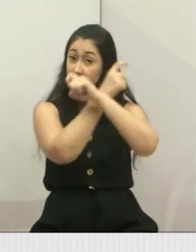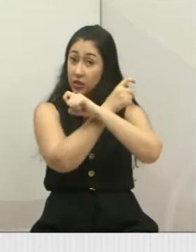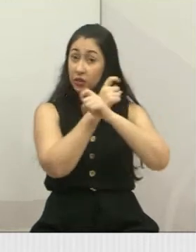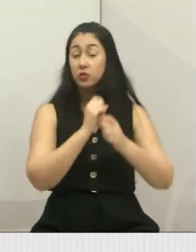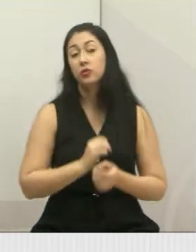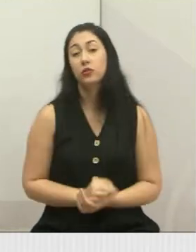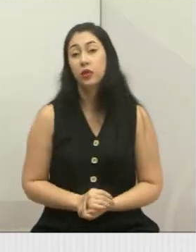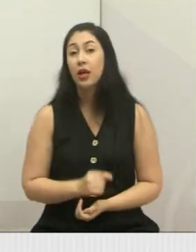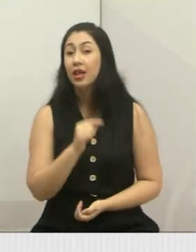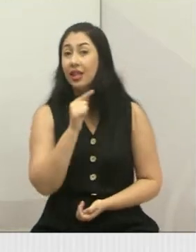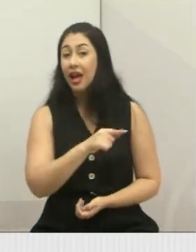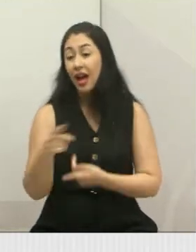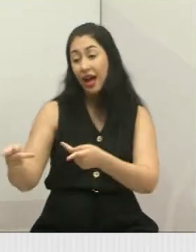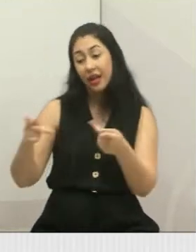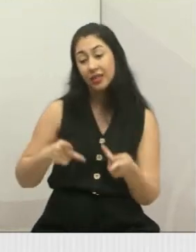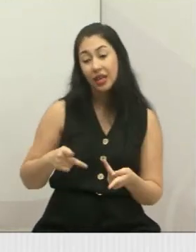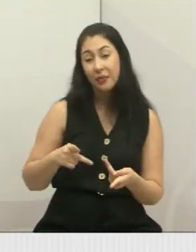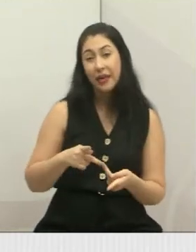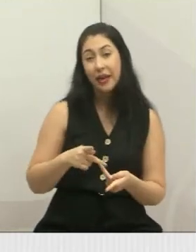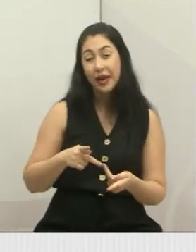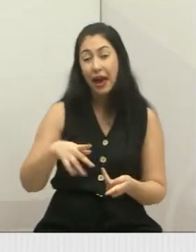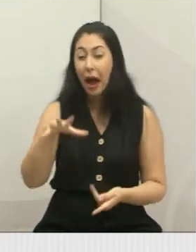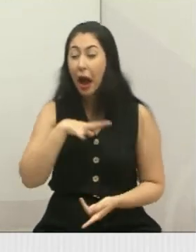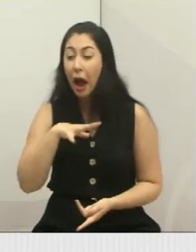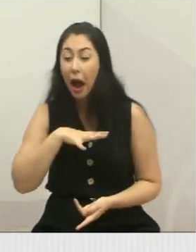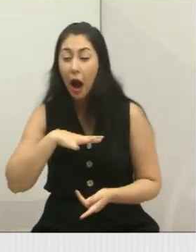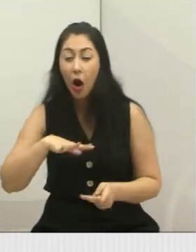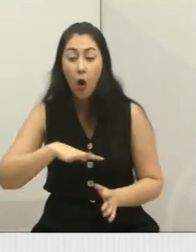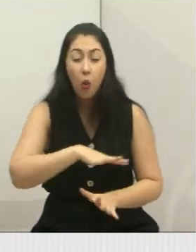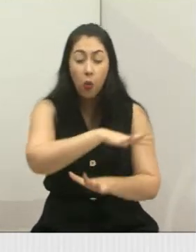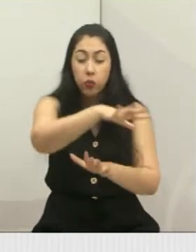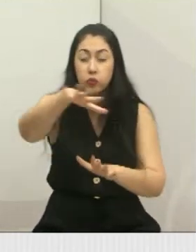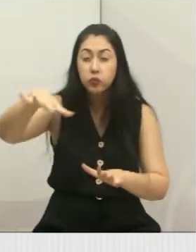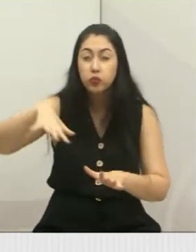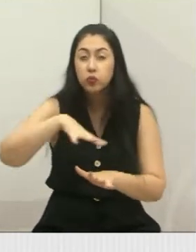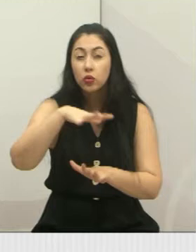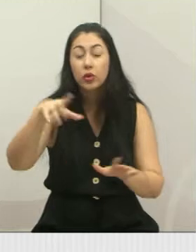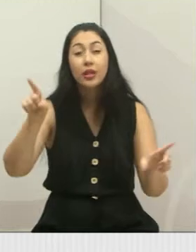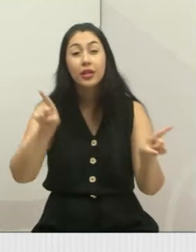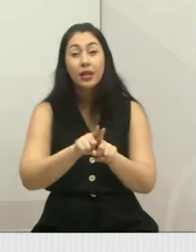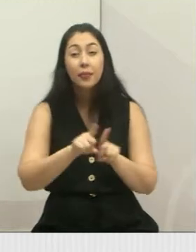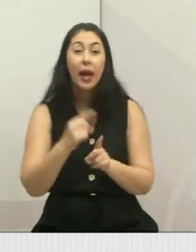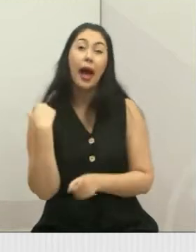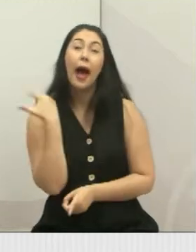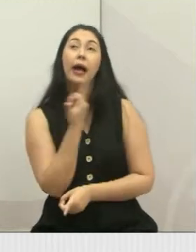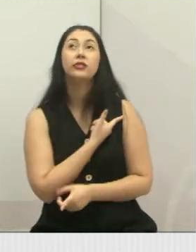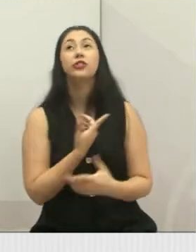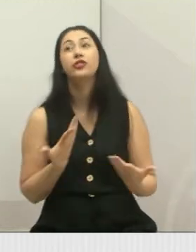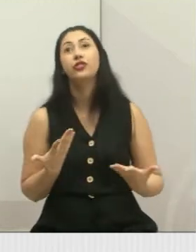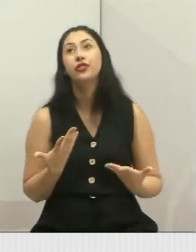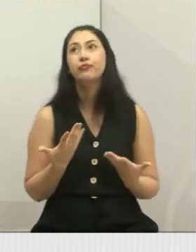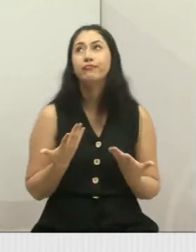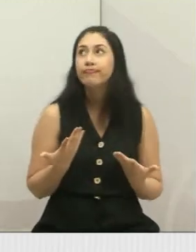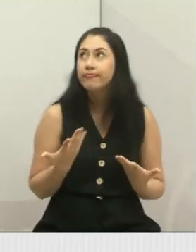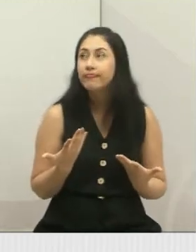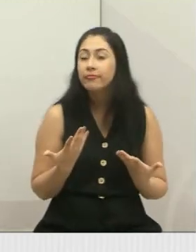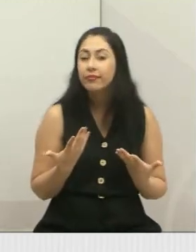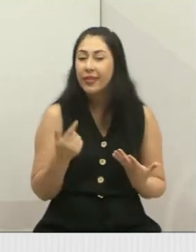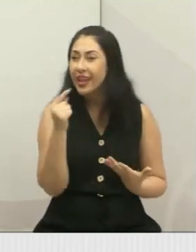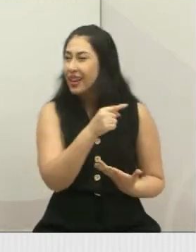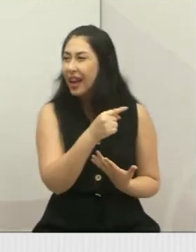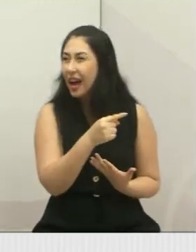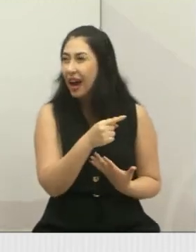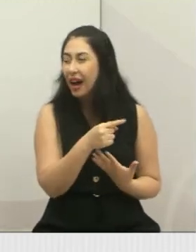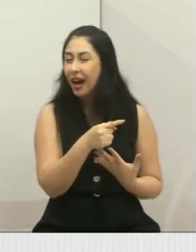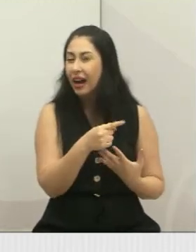Lá, atende quase todo mundo da cidade e também nós não podemos mais ficar essa situação no